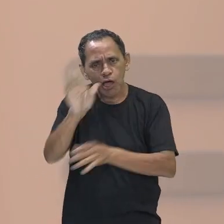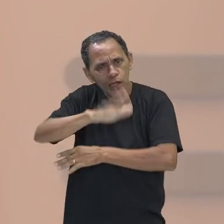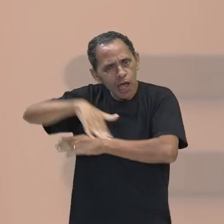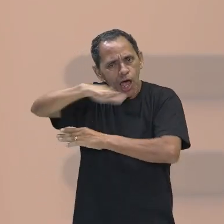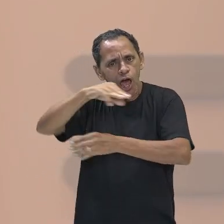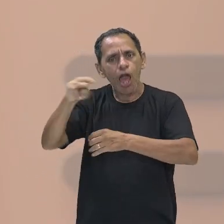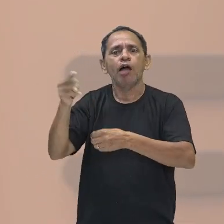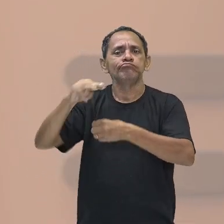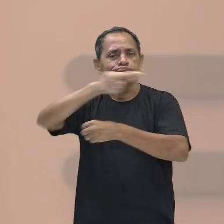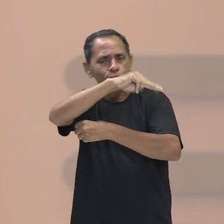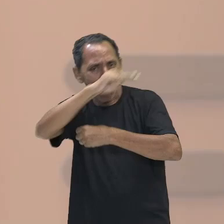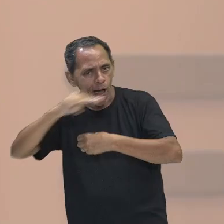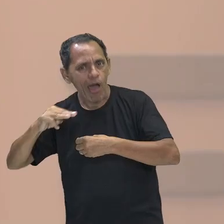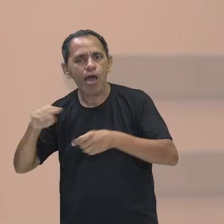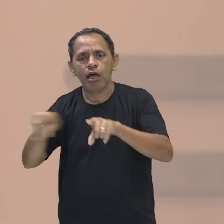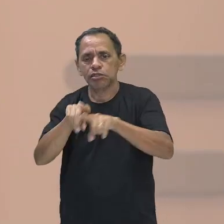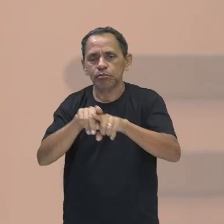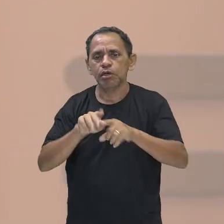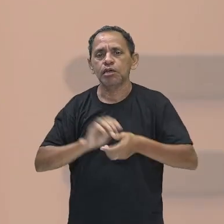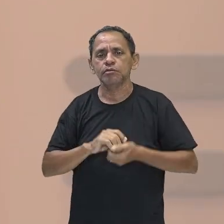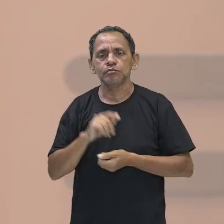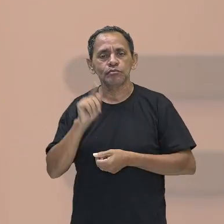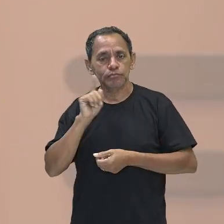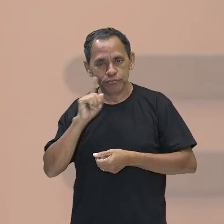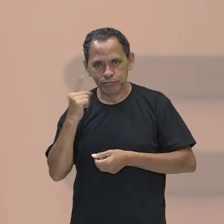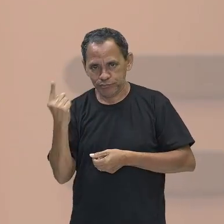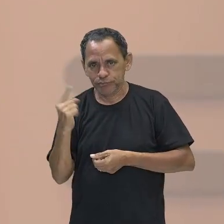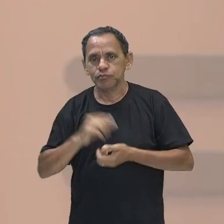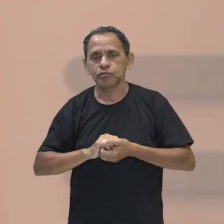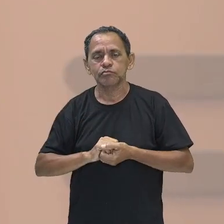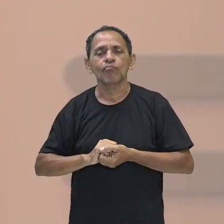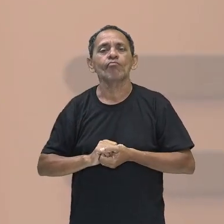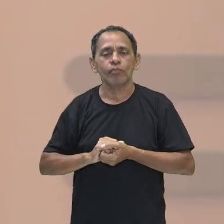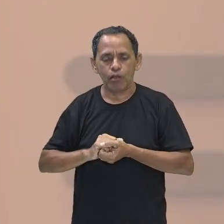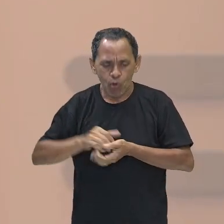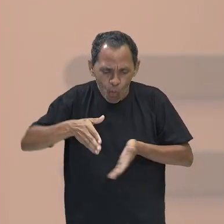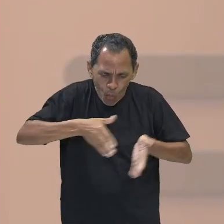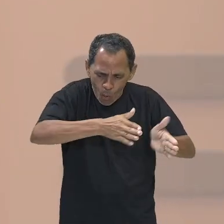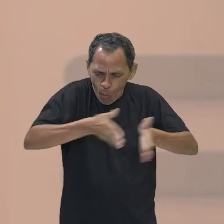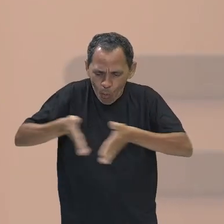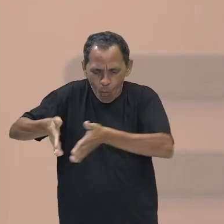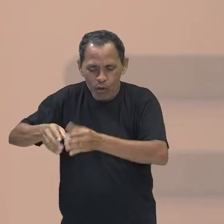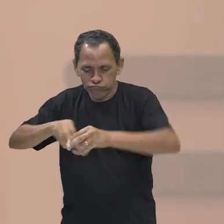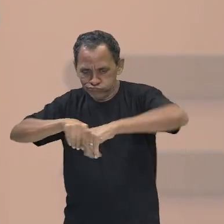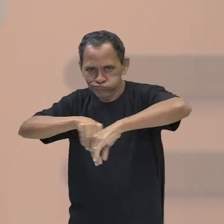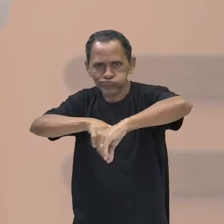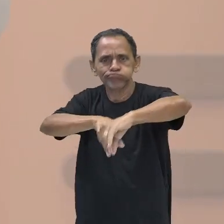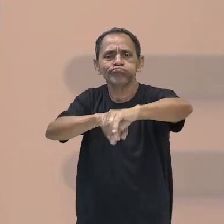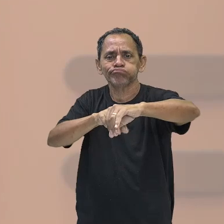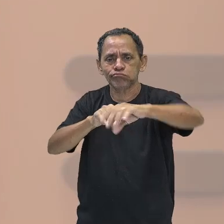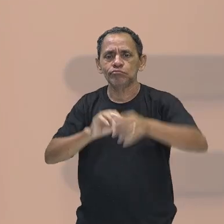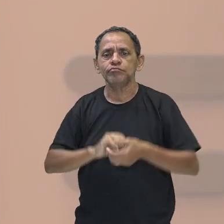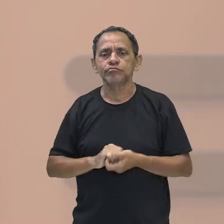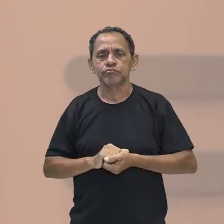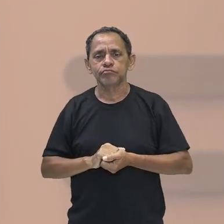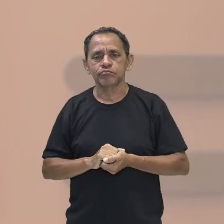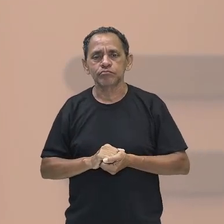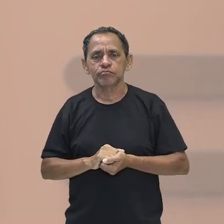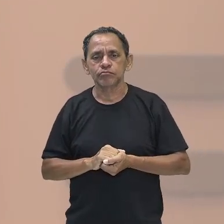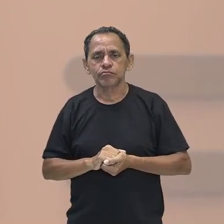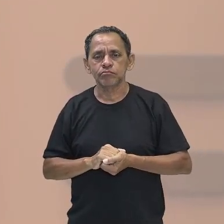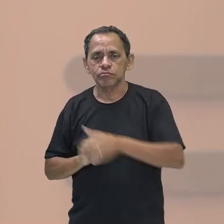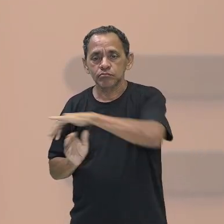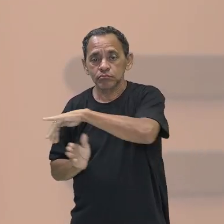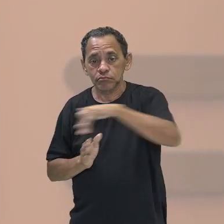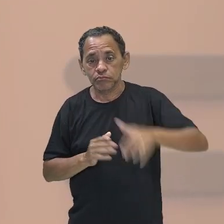Mesopotâmia. E lembra aí, Mesopotâmia, terra entre rios. E vamos agora, vamos falar, então, sobre a segunda